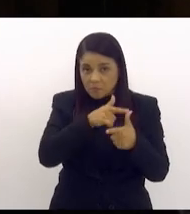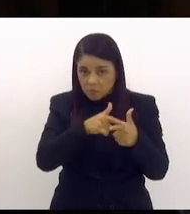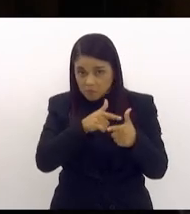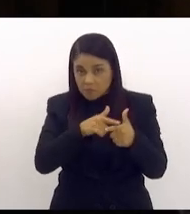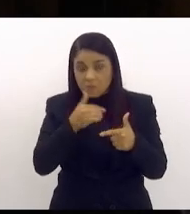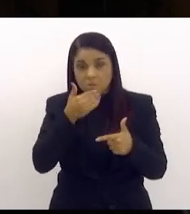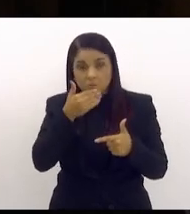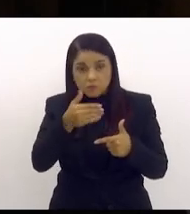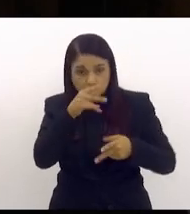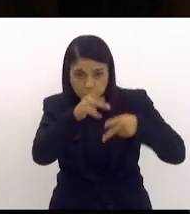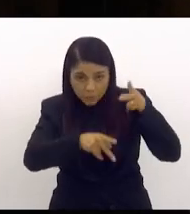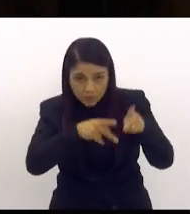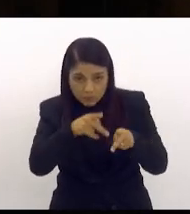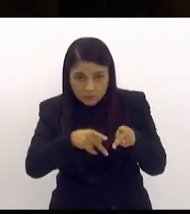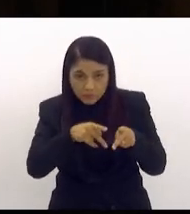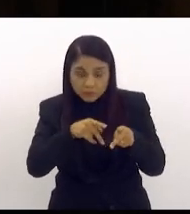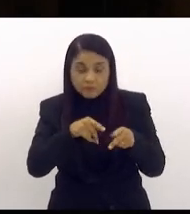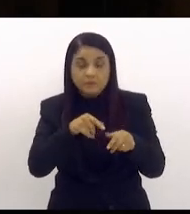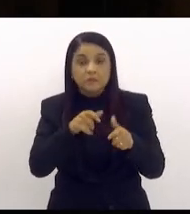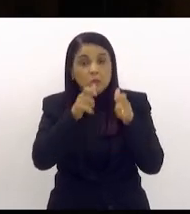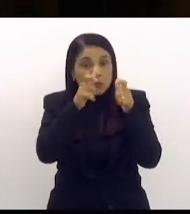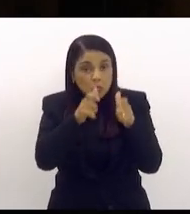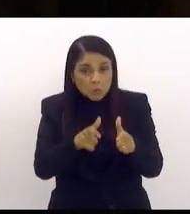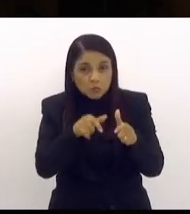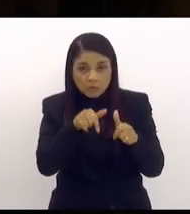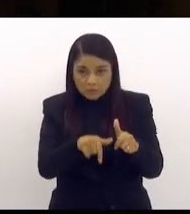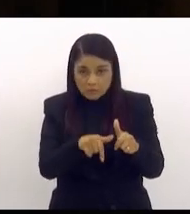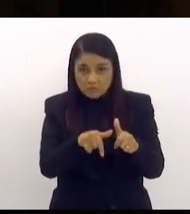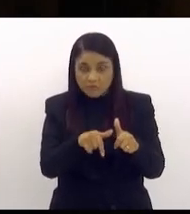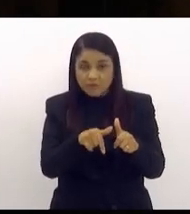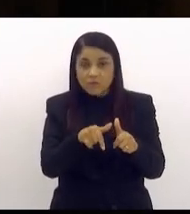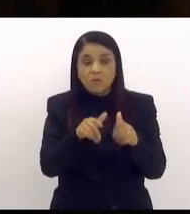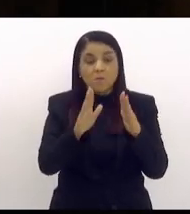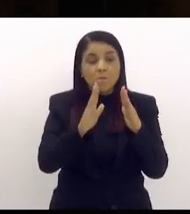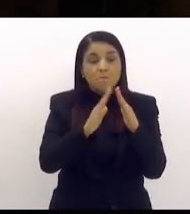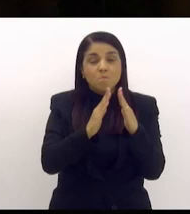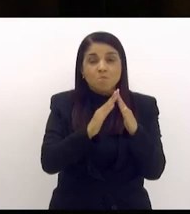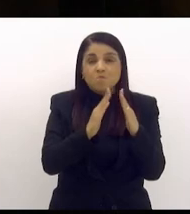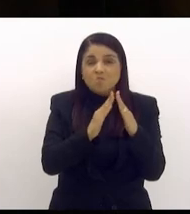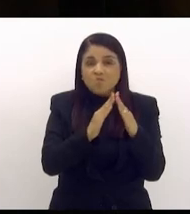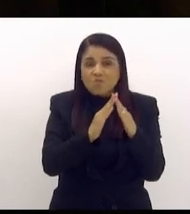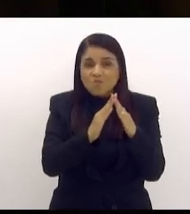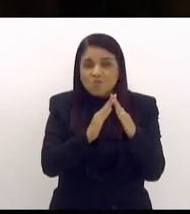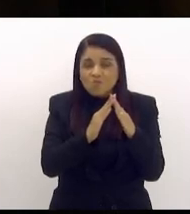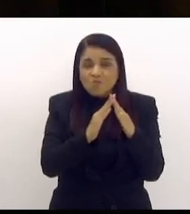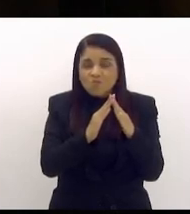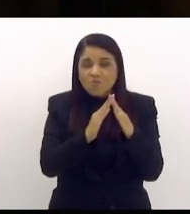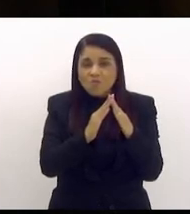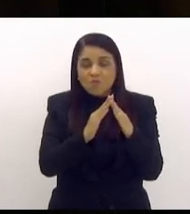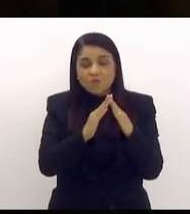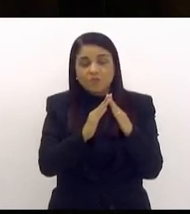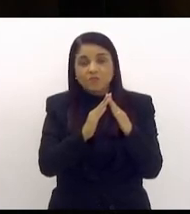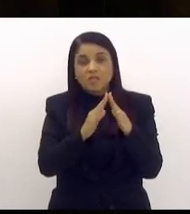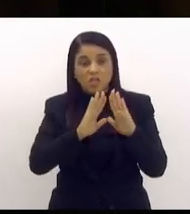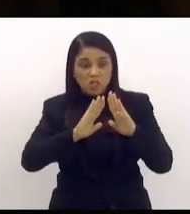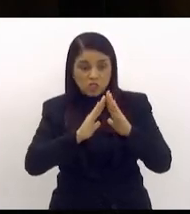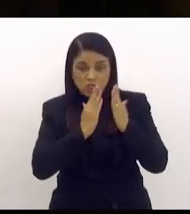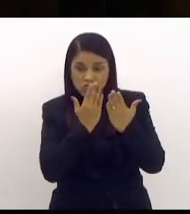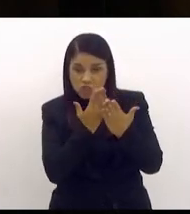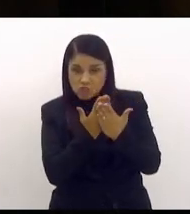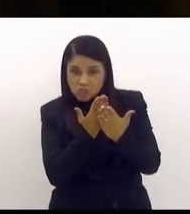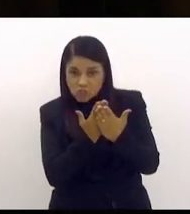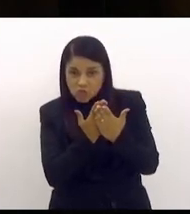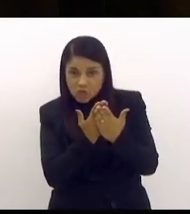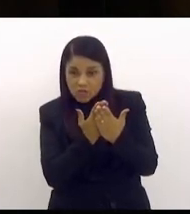solicitou é que lá os moradores só tem o ensino fundamental